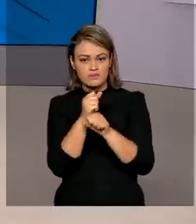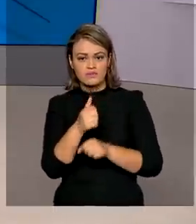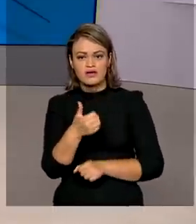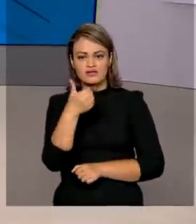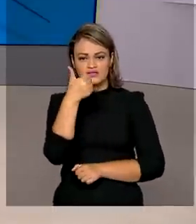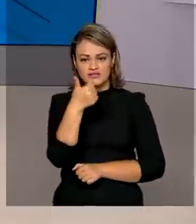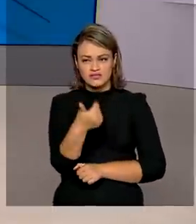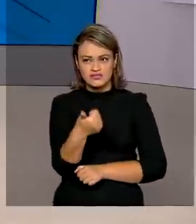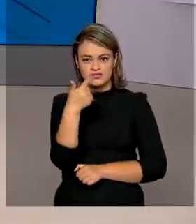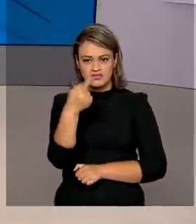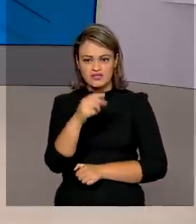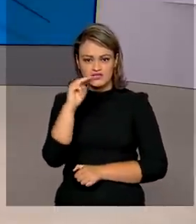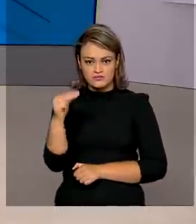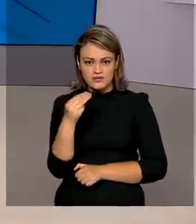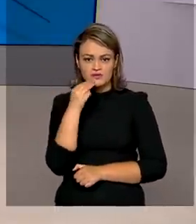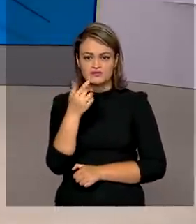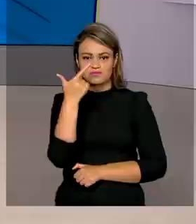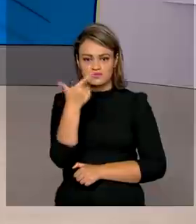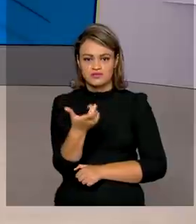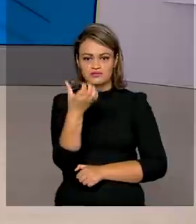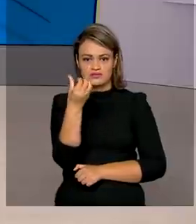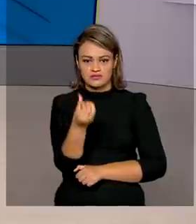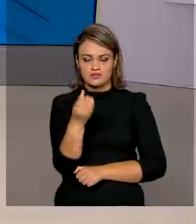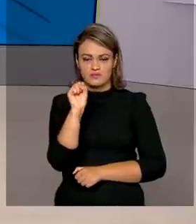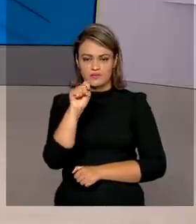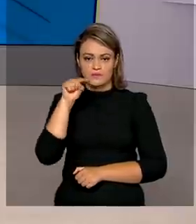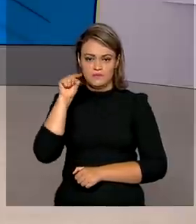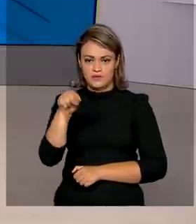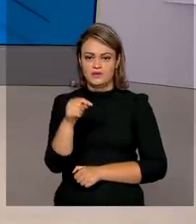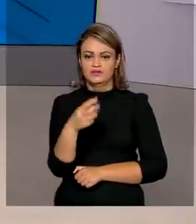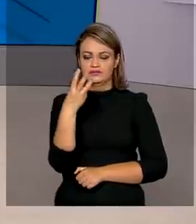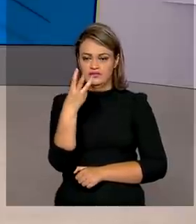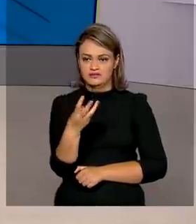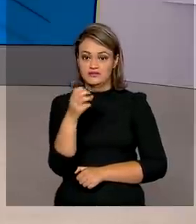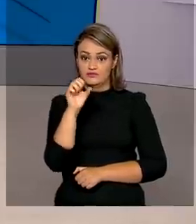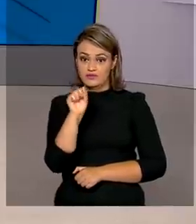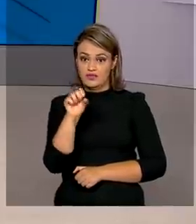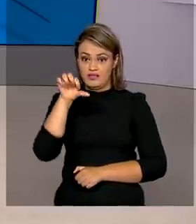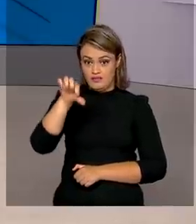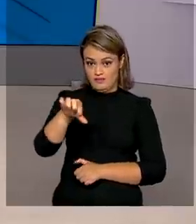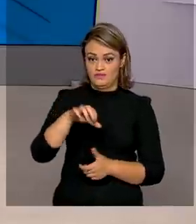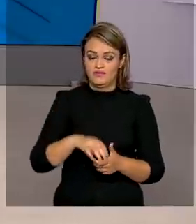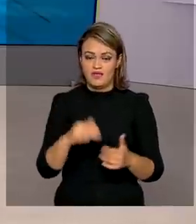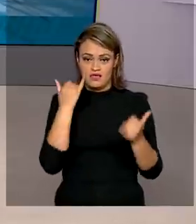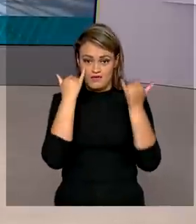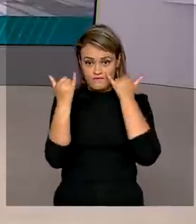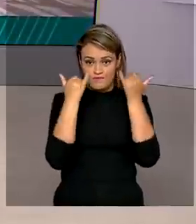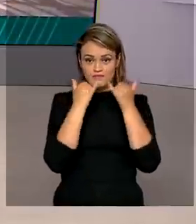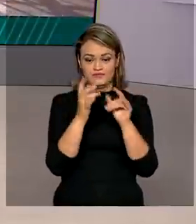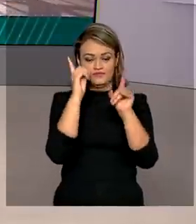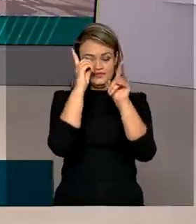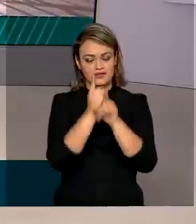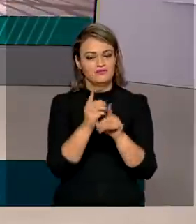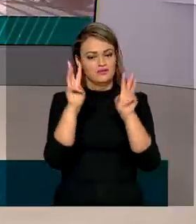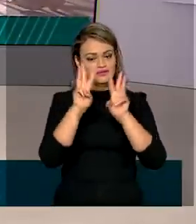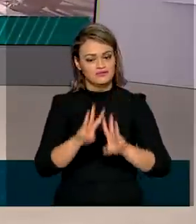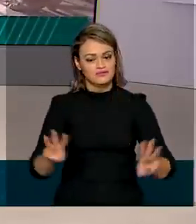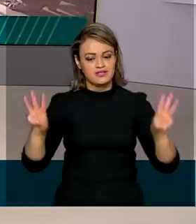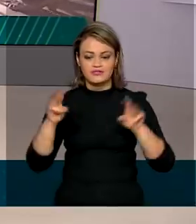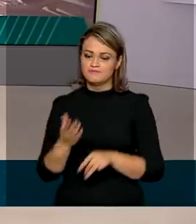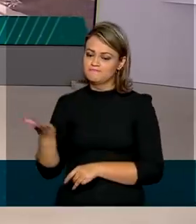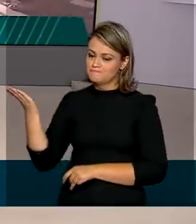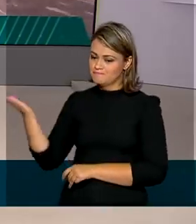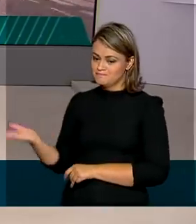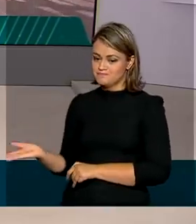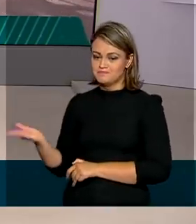vacina totalizam 17 milhões 268 mil 389. Todas essas informações você pode